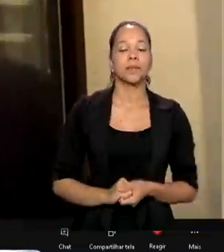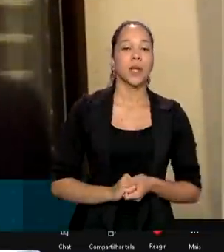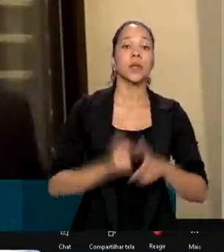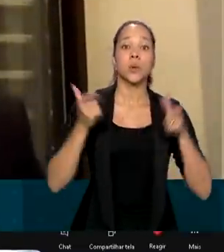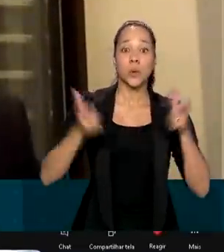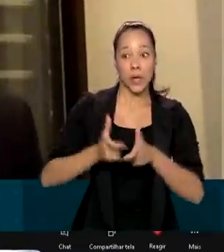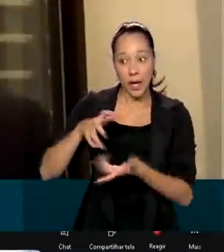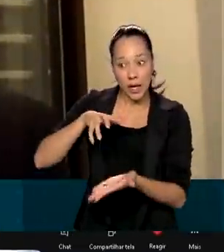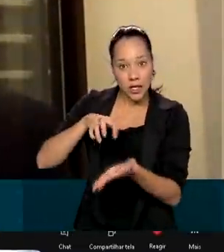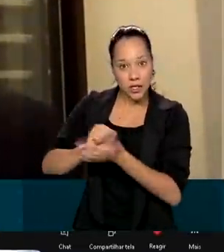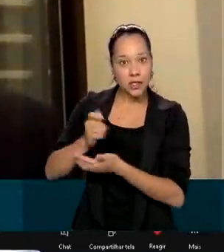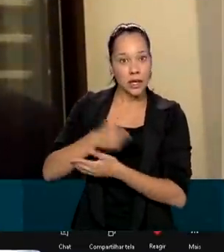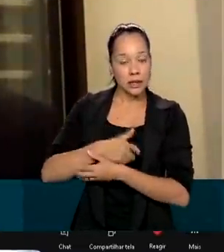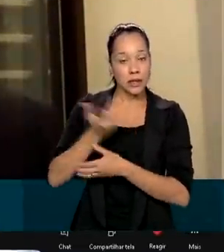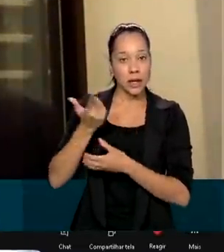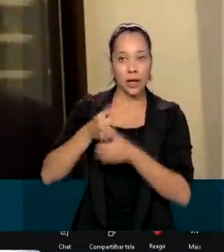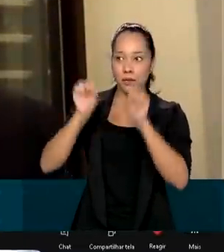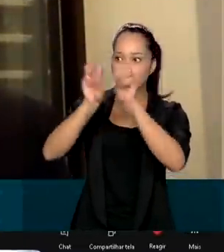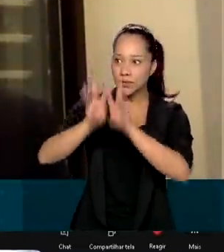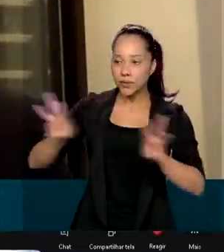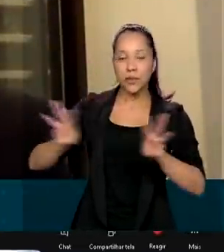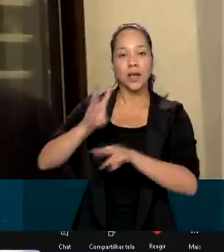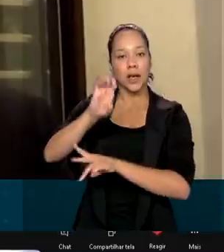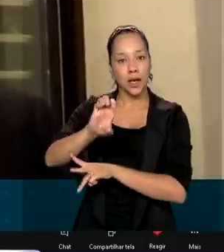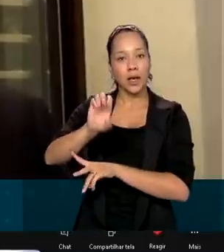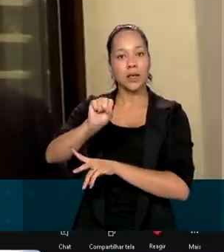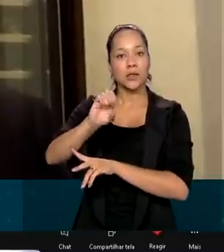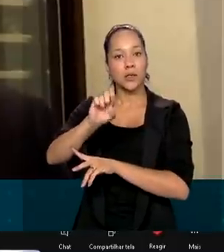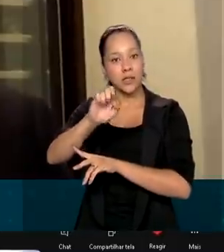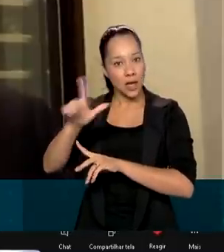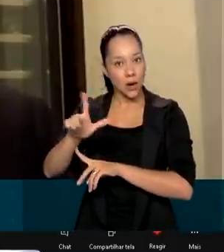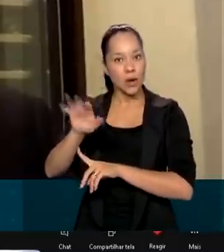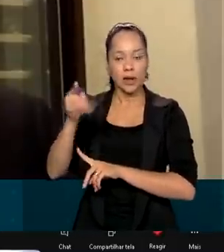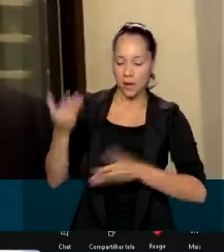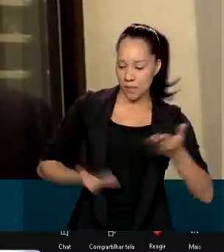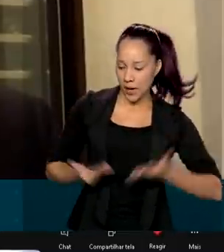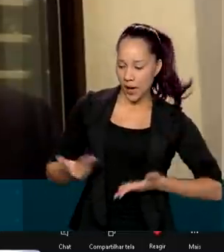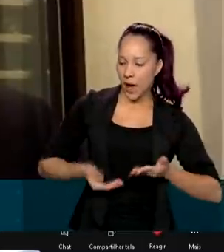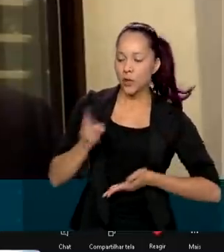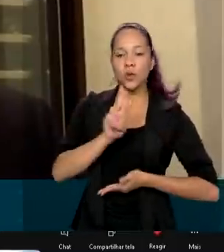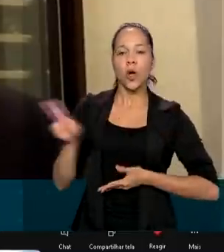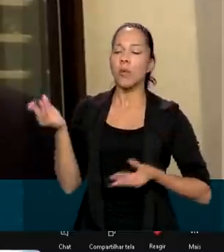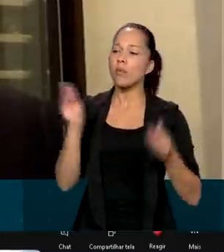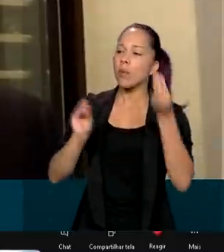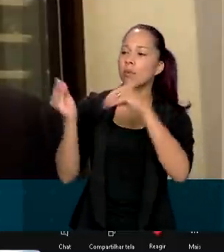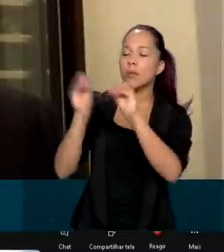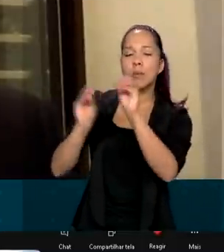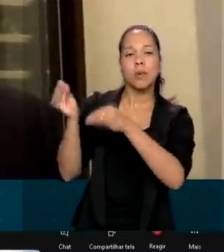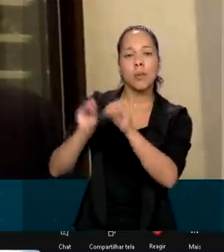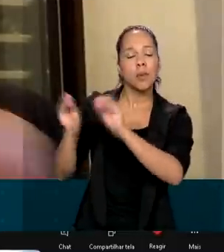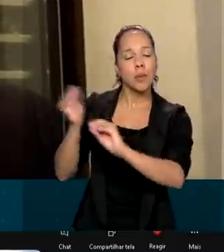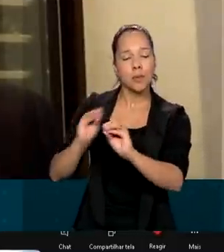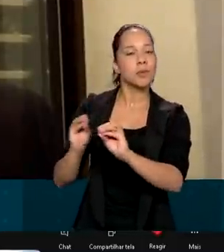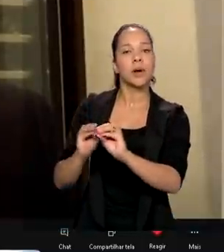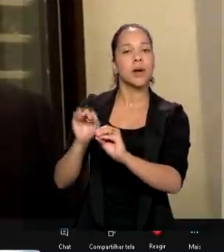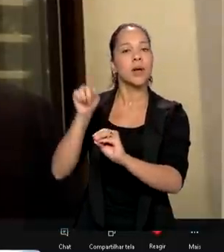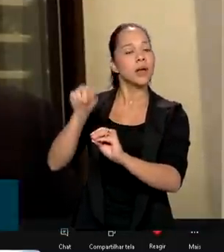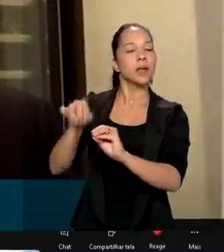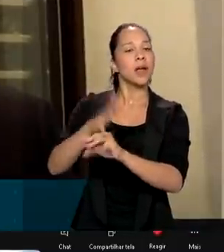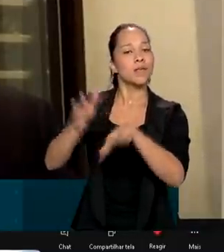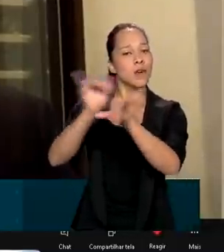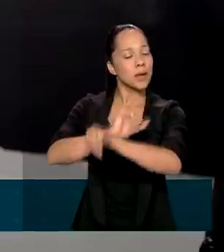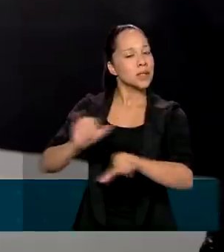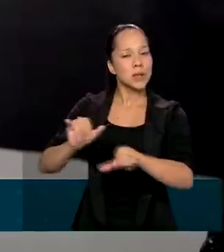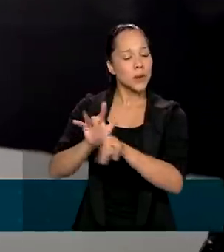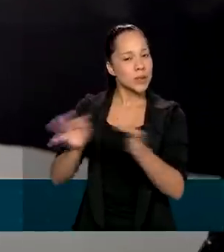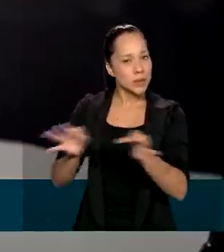registra, vai ter um link para o e-social, onde ele vai cadastrar os seus empregados iniciais, aquela formação básica